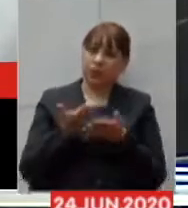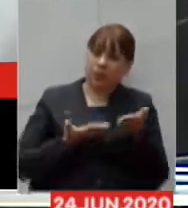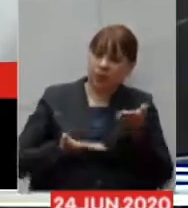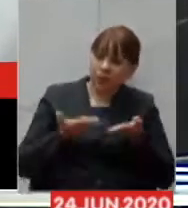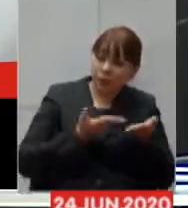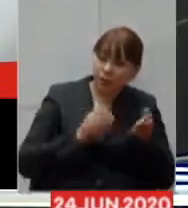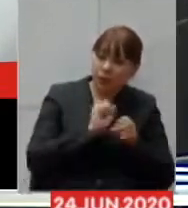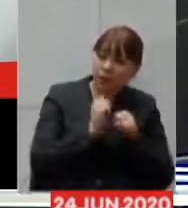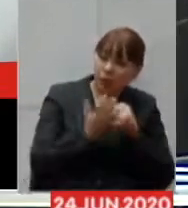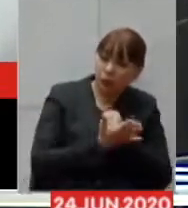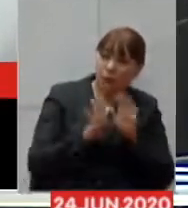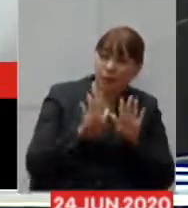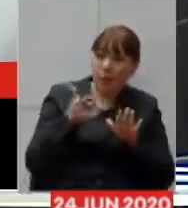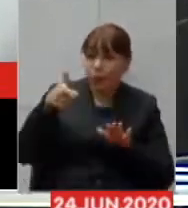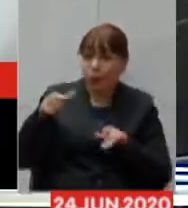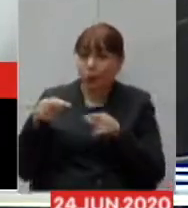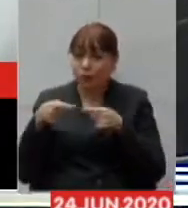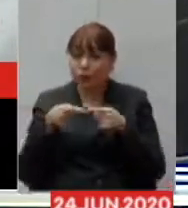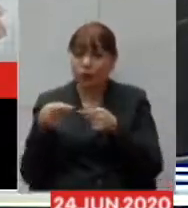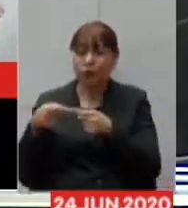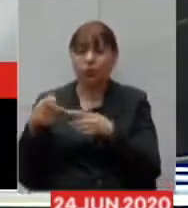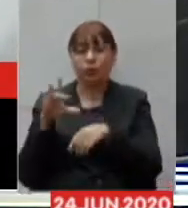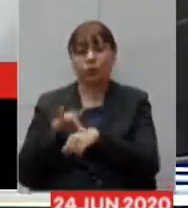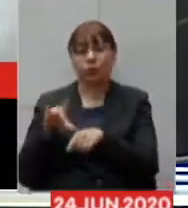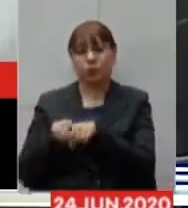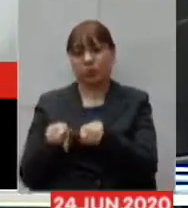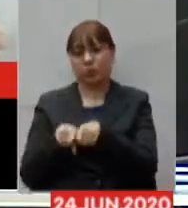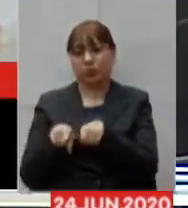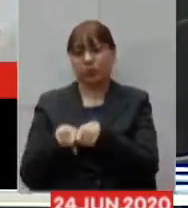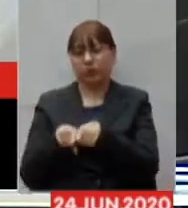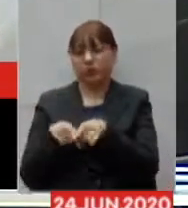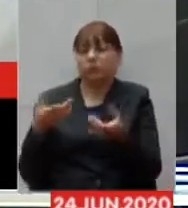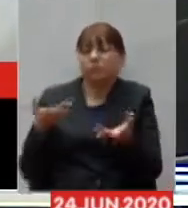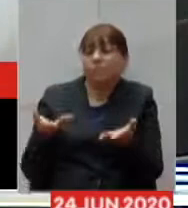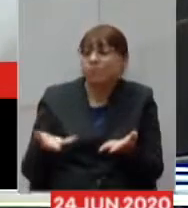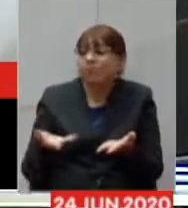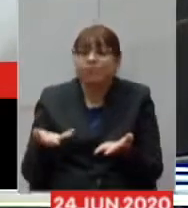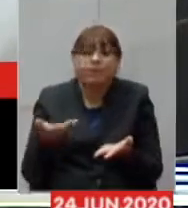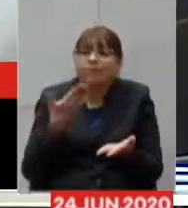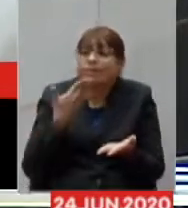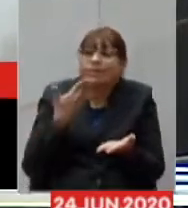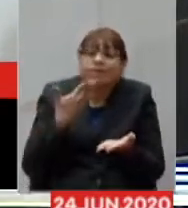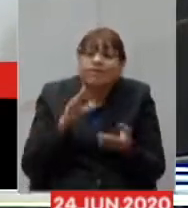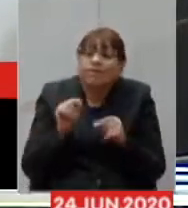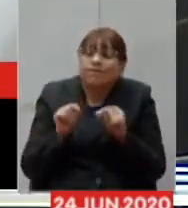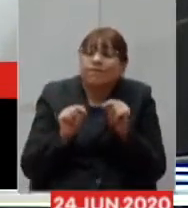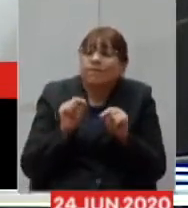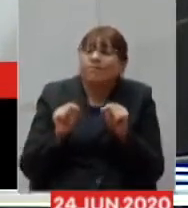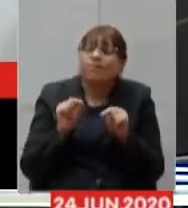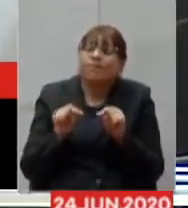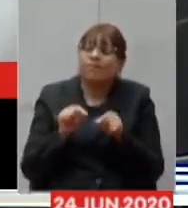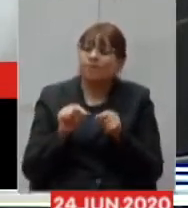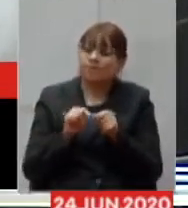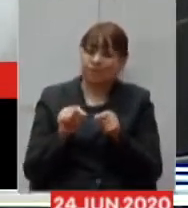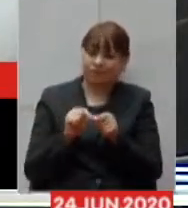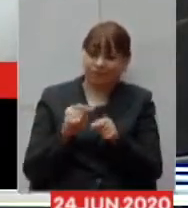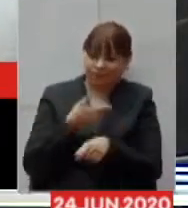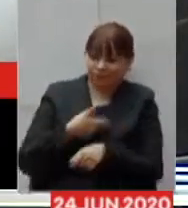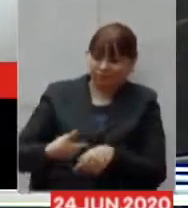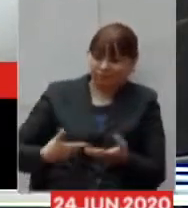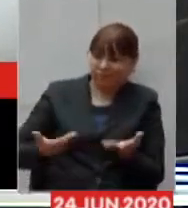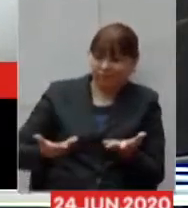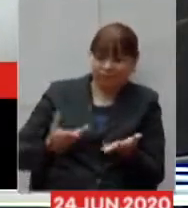covid quanto para outras enfermidades quais são as medidas que o estado está tomando frente a essa